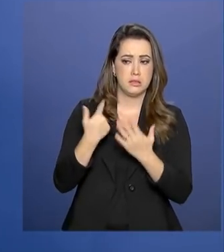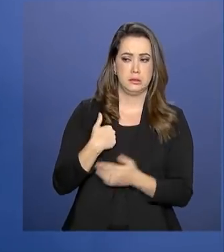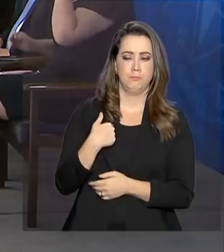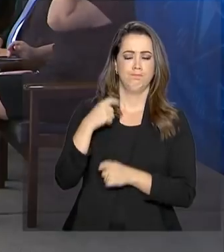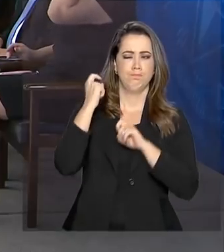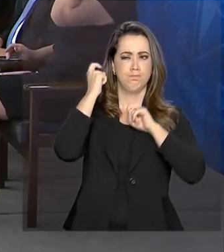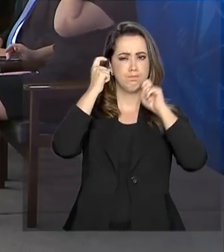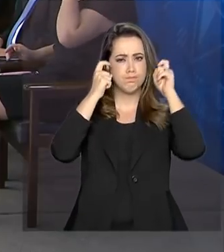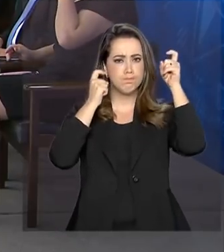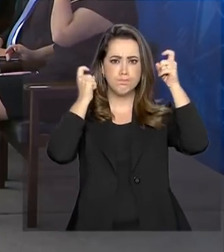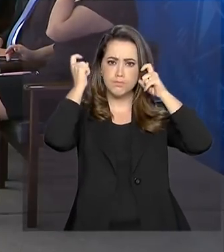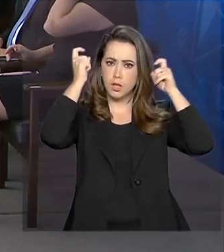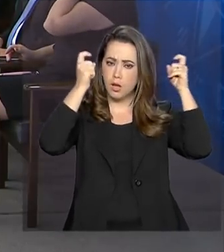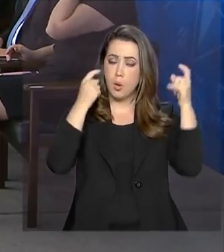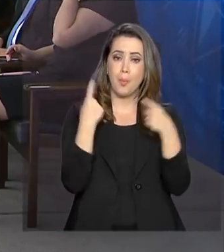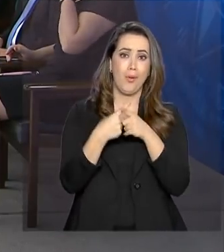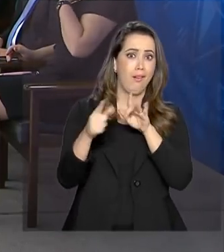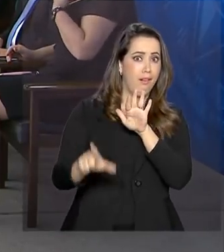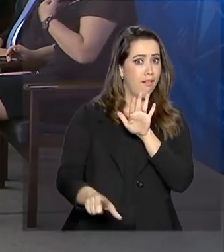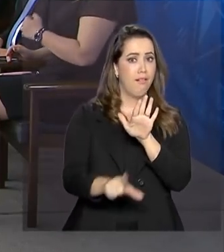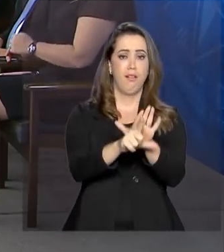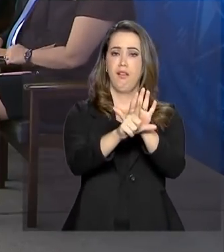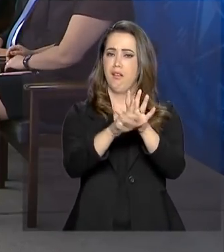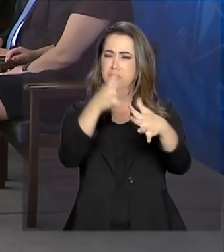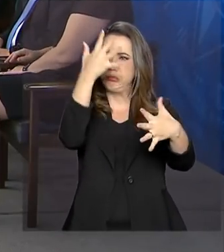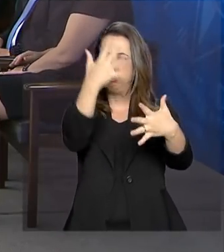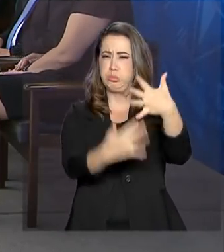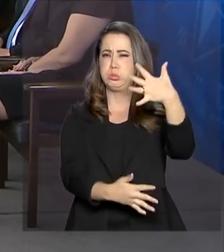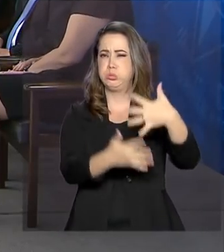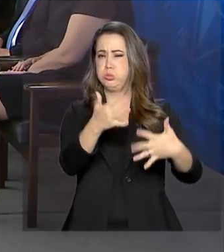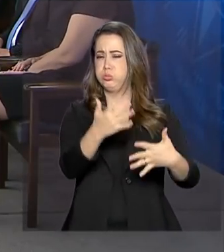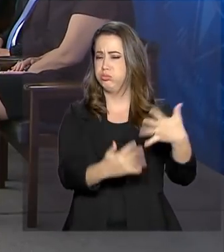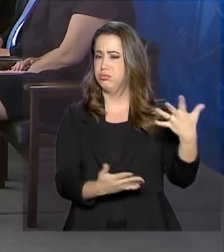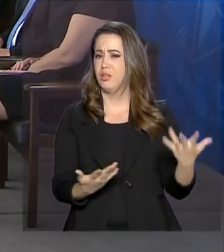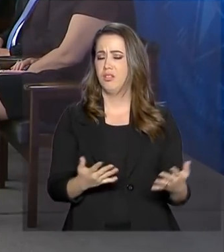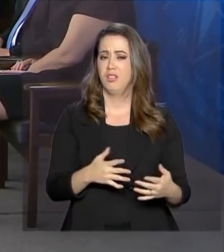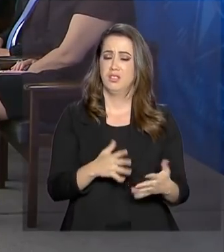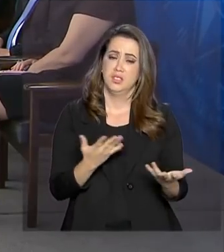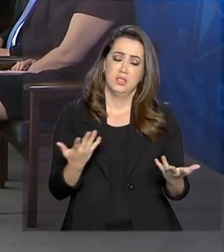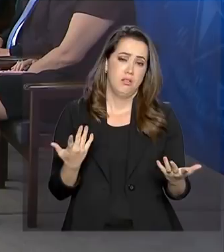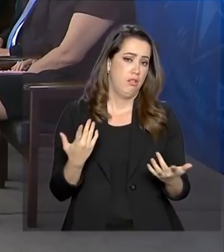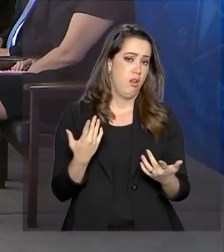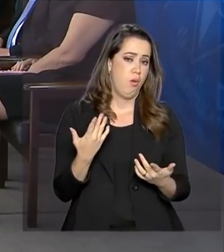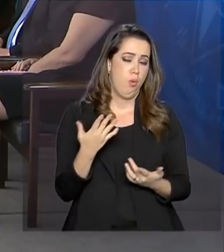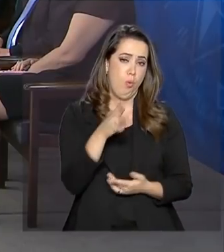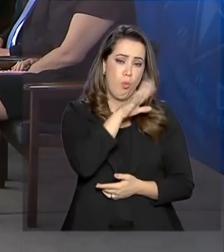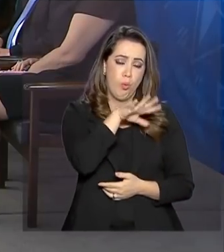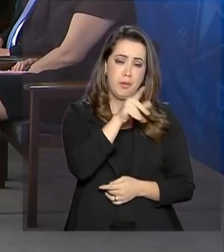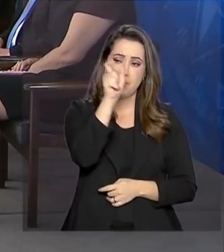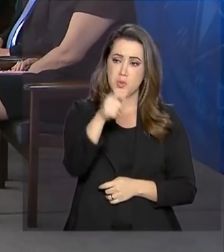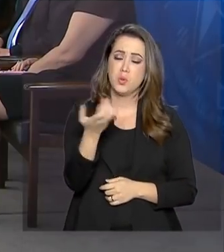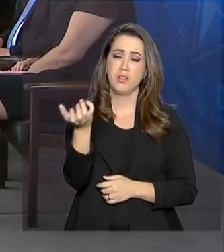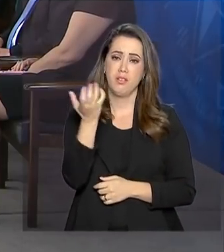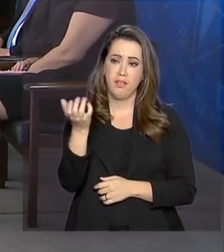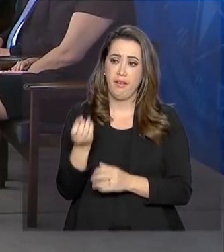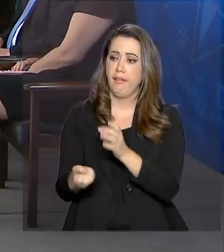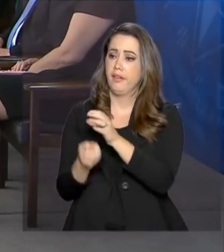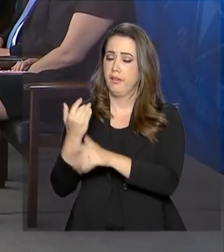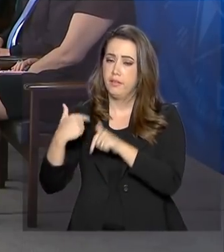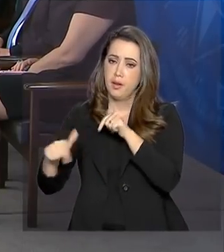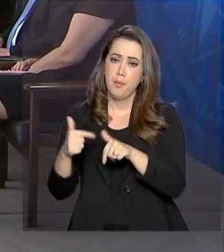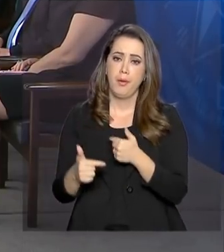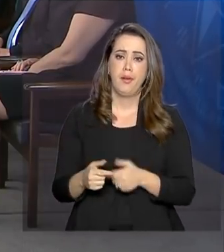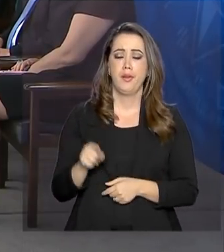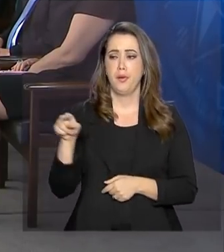fica preocupado com uma legislação um tanto quanto complexa e que prejudica quem quer empreender. E prejudica os dois lados,